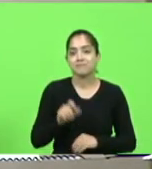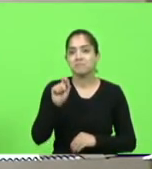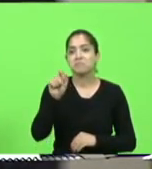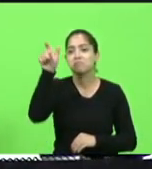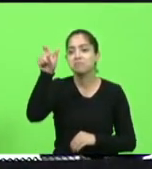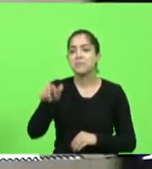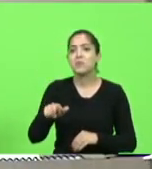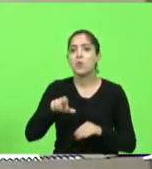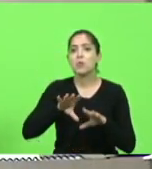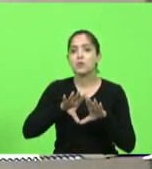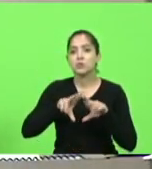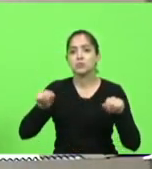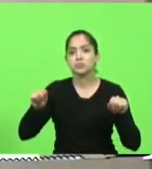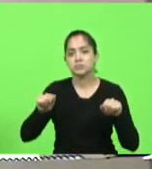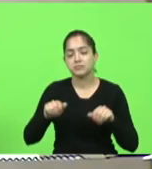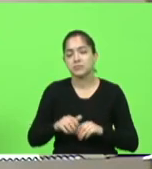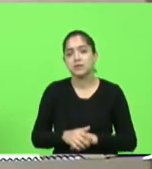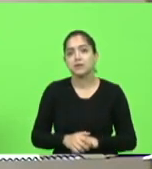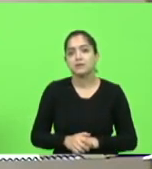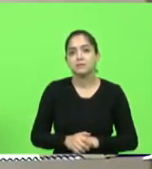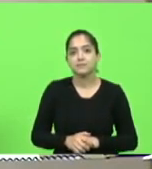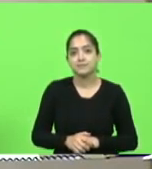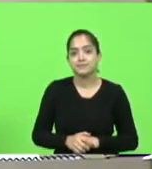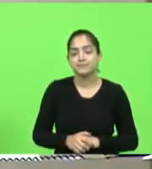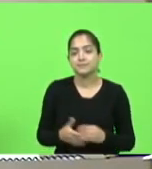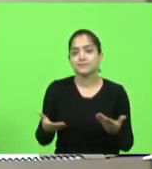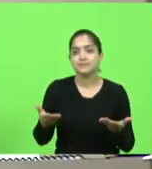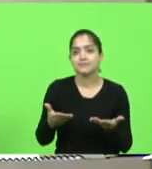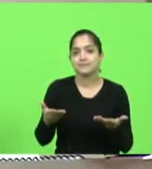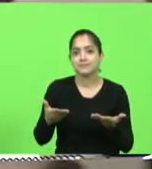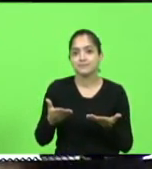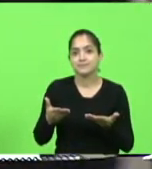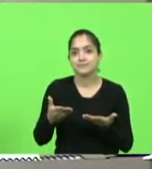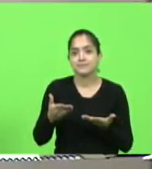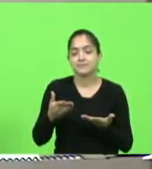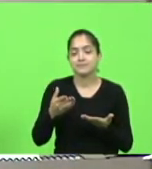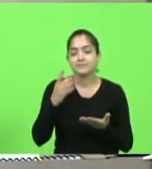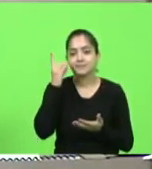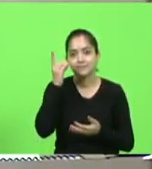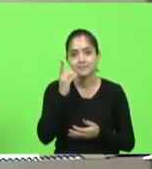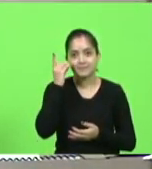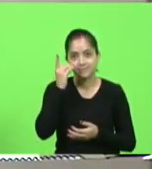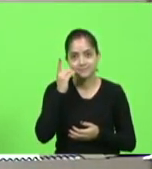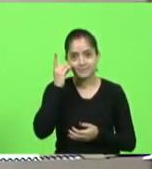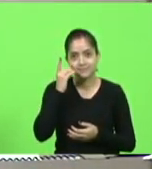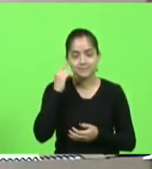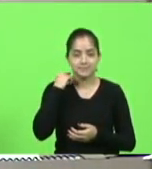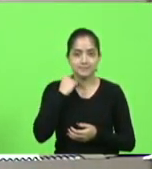Mas o próximo deputado escrito é o deputado Silvio Drevick.